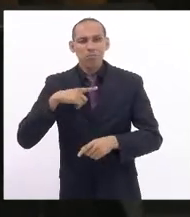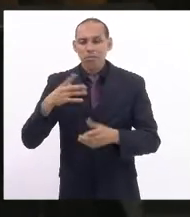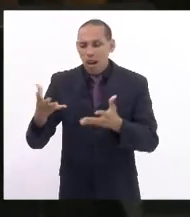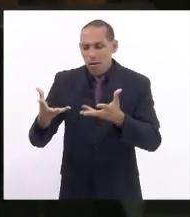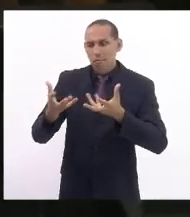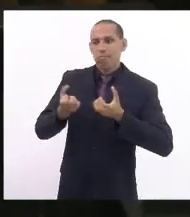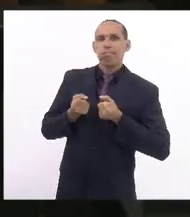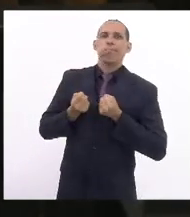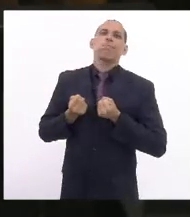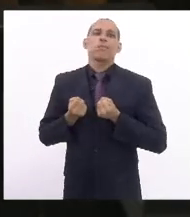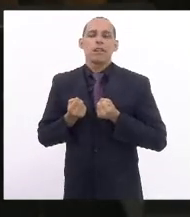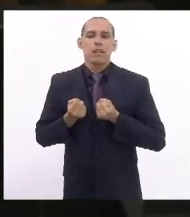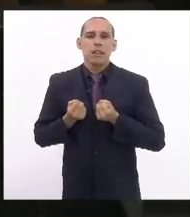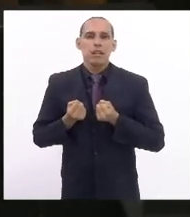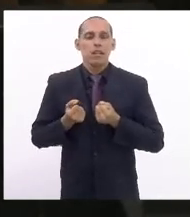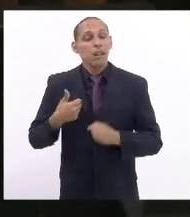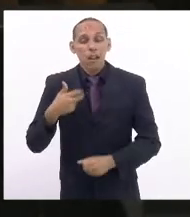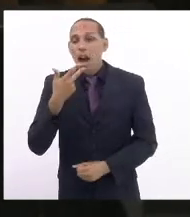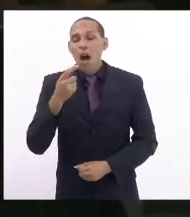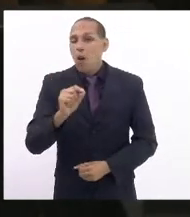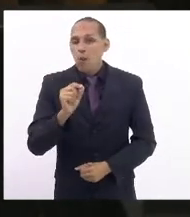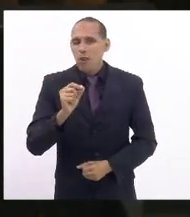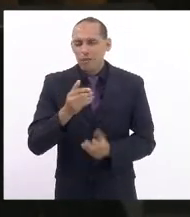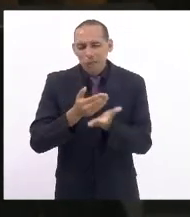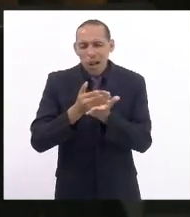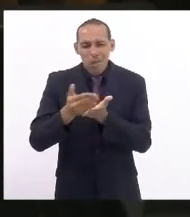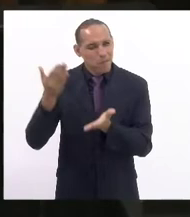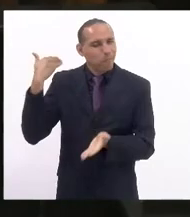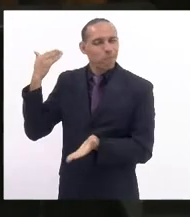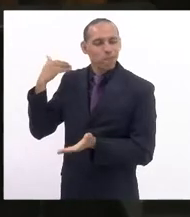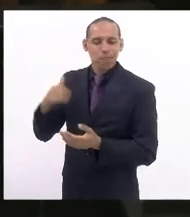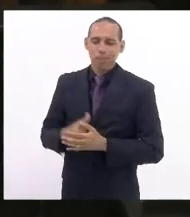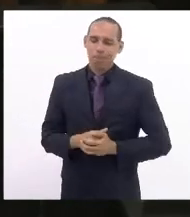deputado Elio Omar Coelho, no expediente inicial,